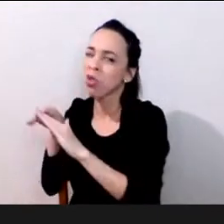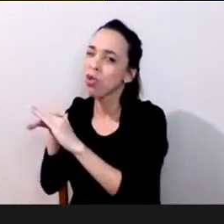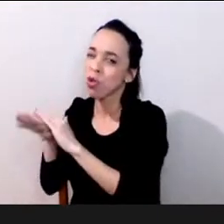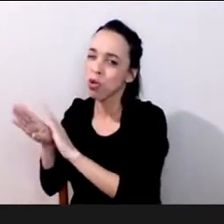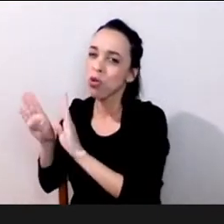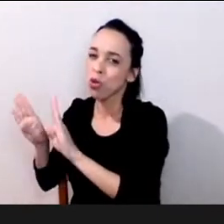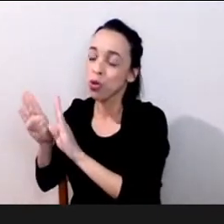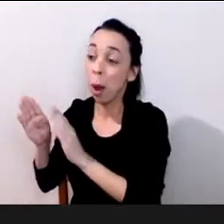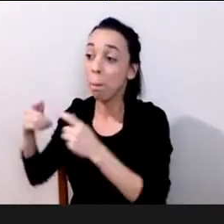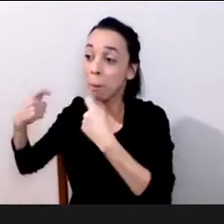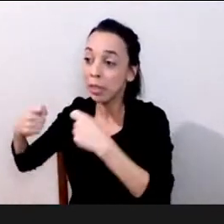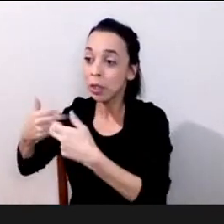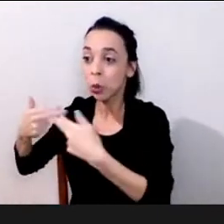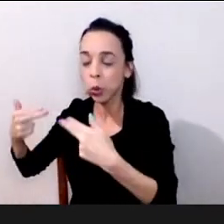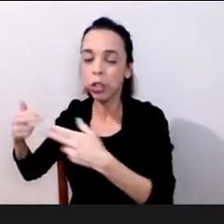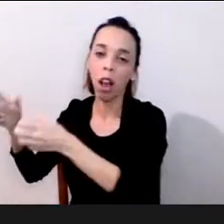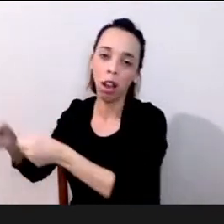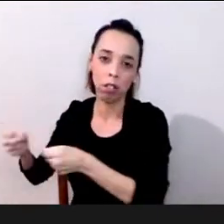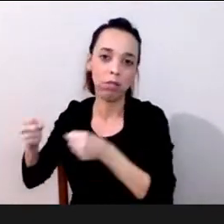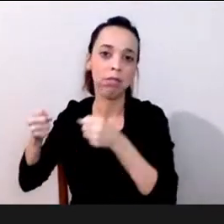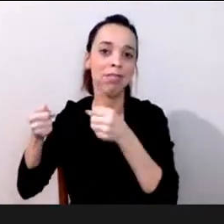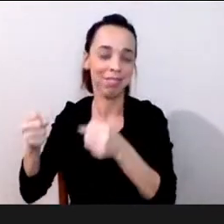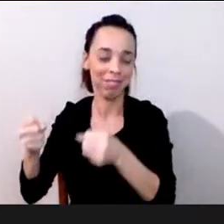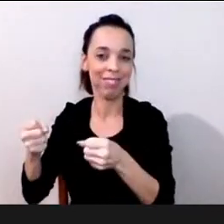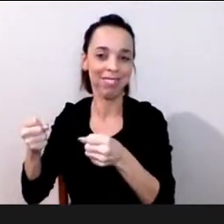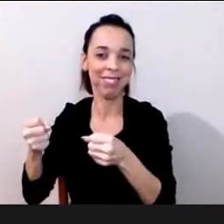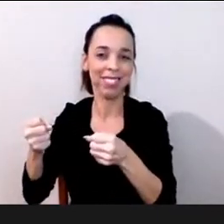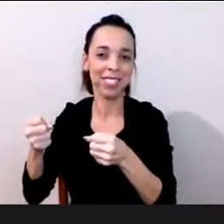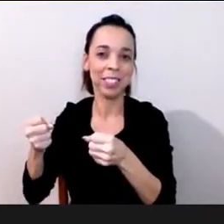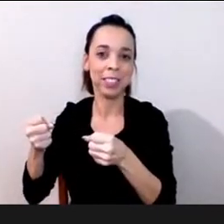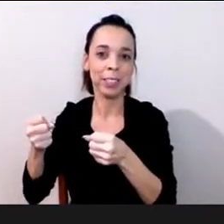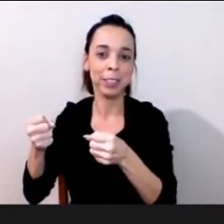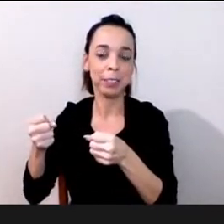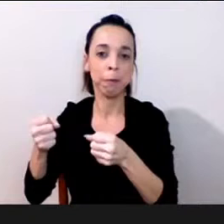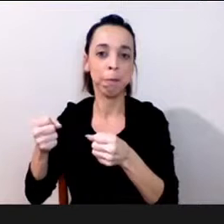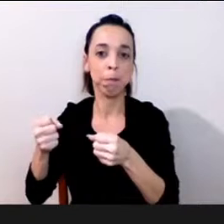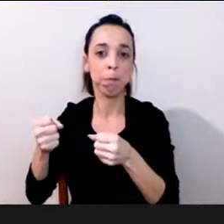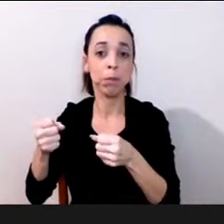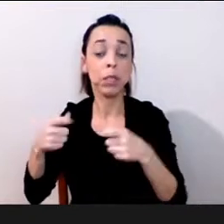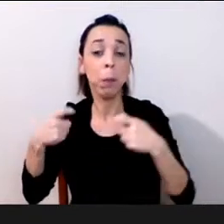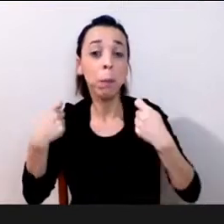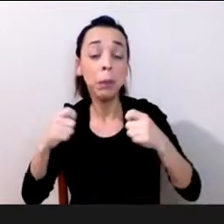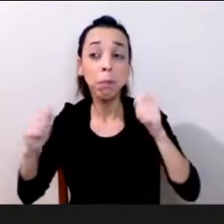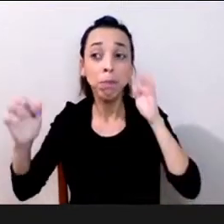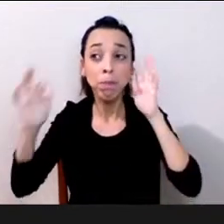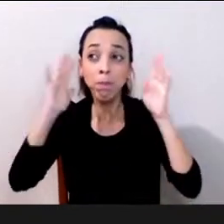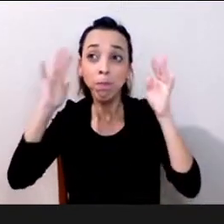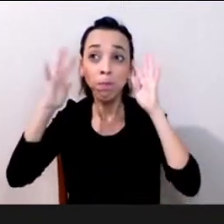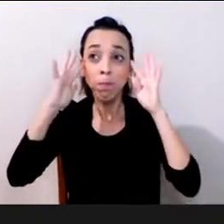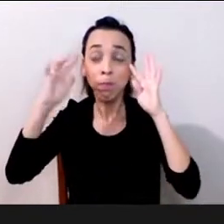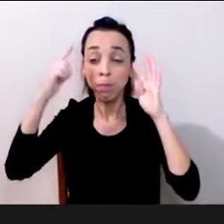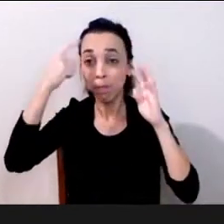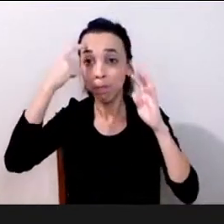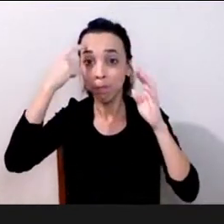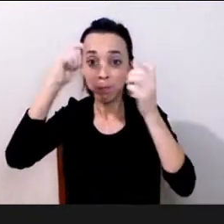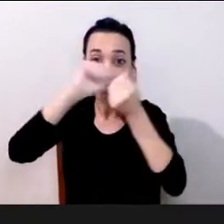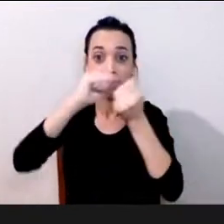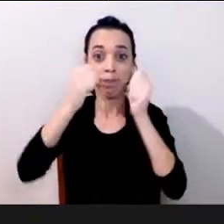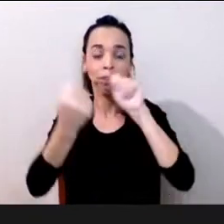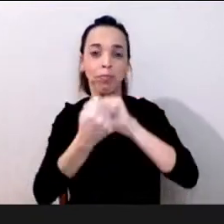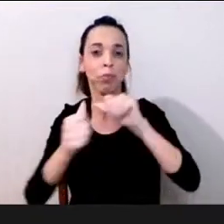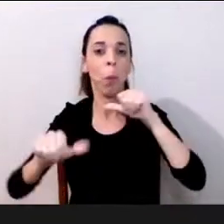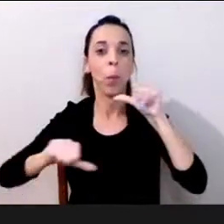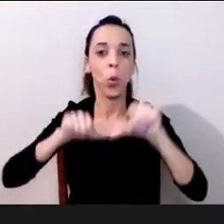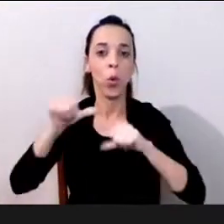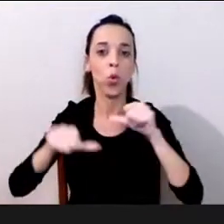se lançar usar de fato a escada nova né assim é de fato conseguir pensar de uma nova maneira e aí eu arriscaria dizer que eu não sei se a cultura digital é